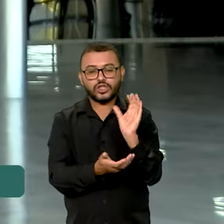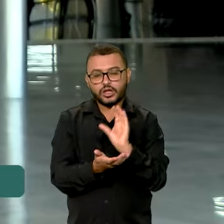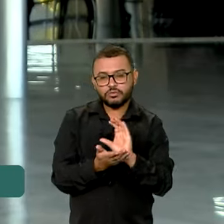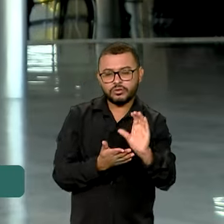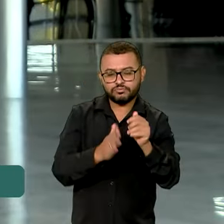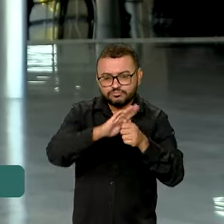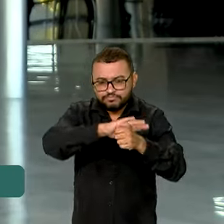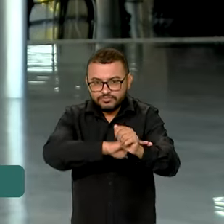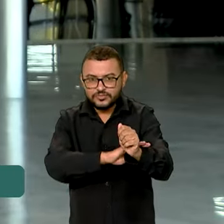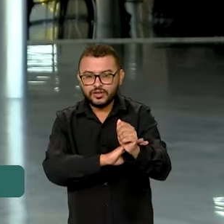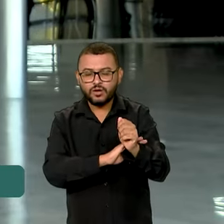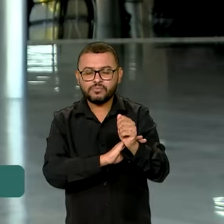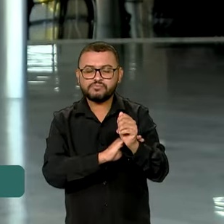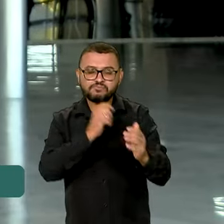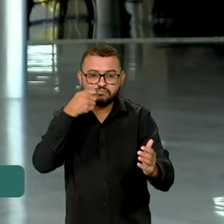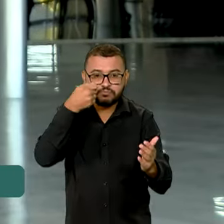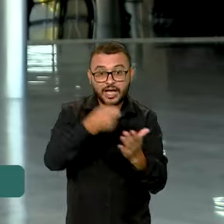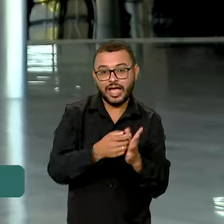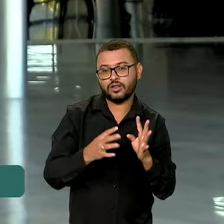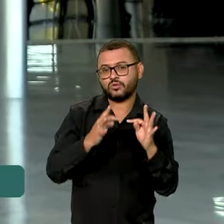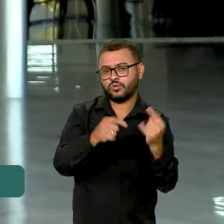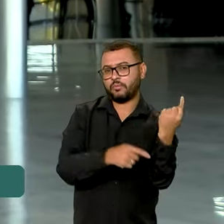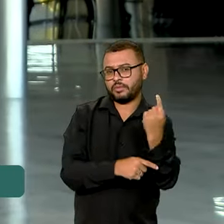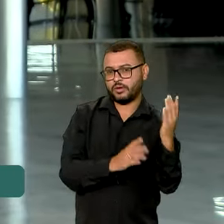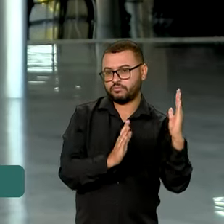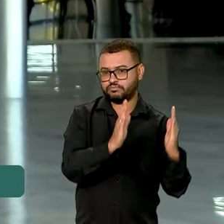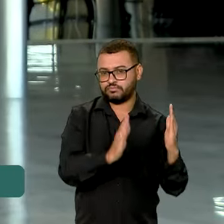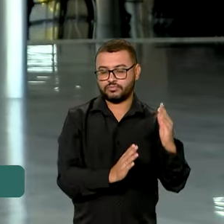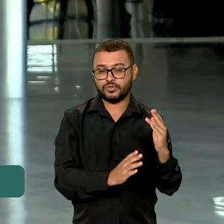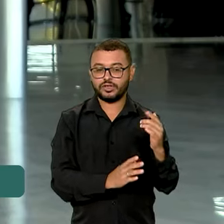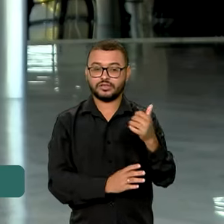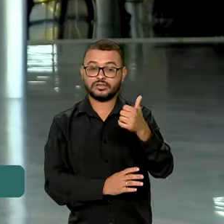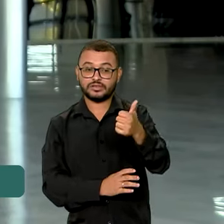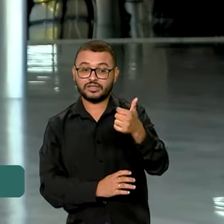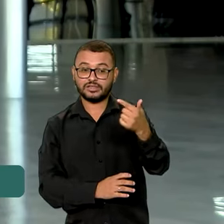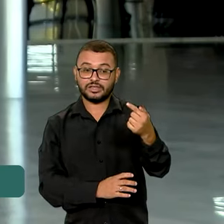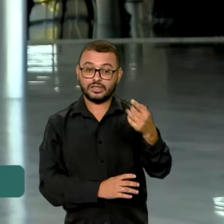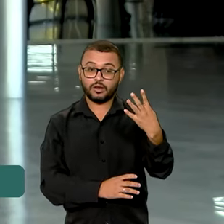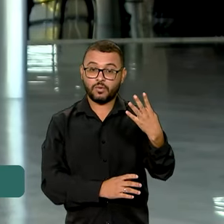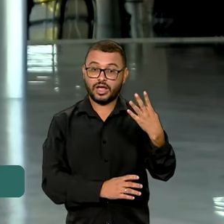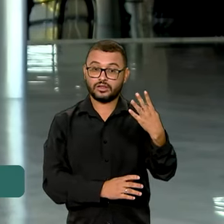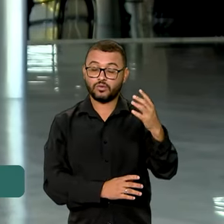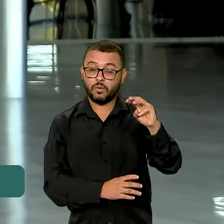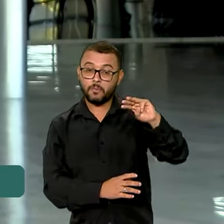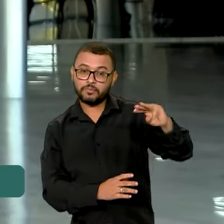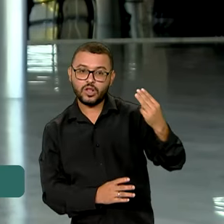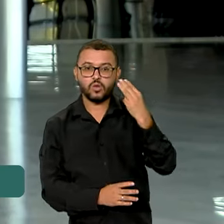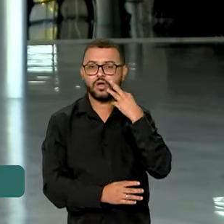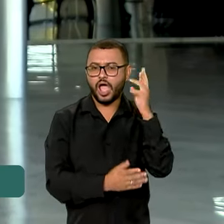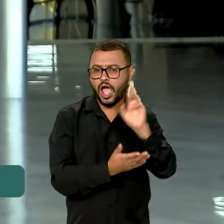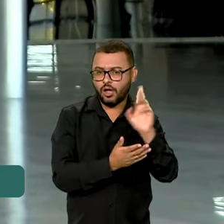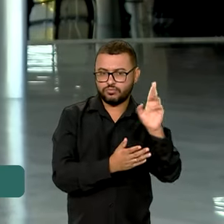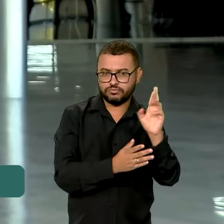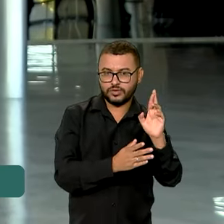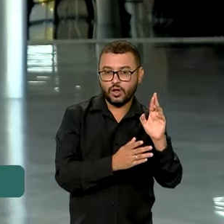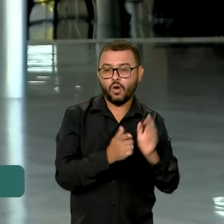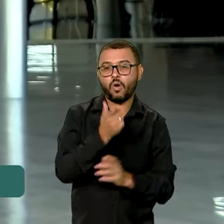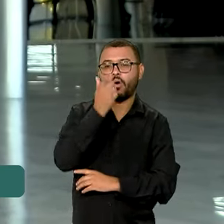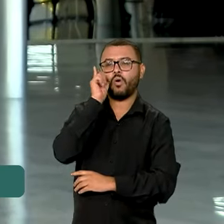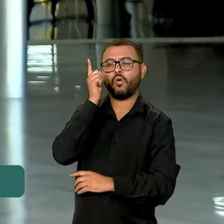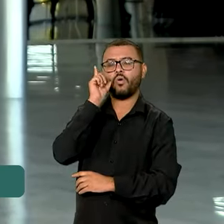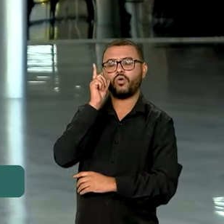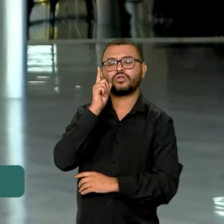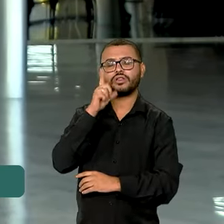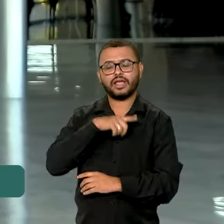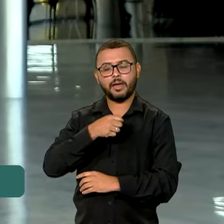federal nessa primeira etapa do pagamento do benefício será de R 174 milhões de reais. E ontem, em